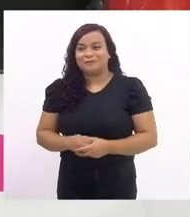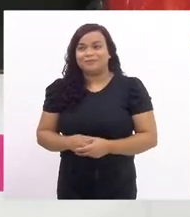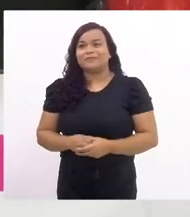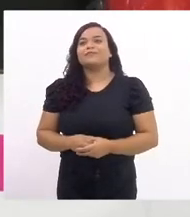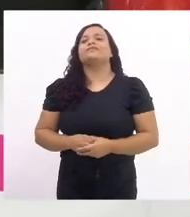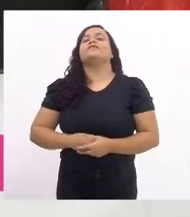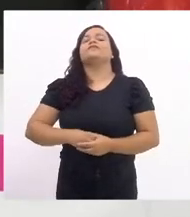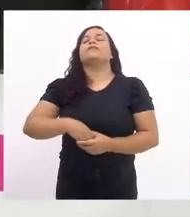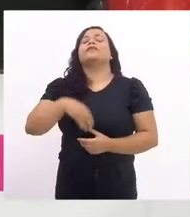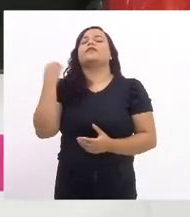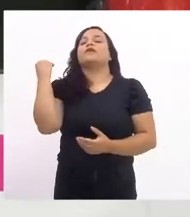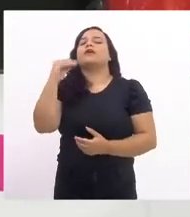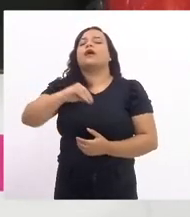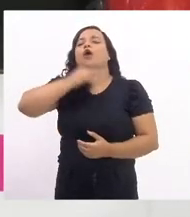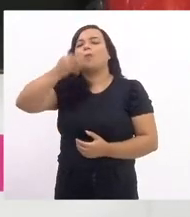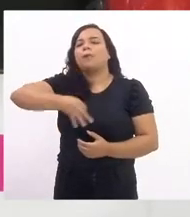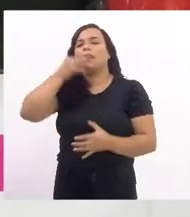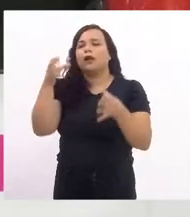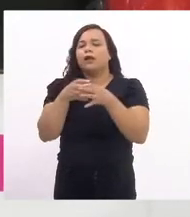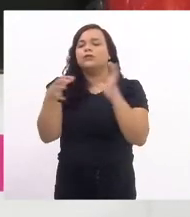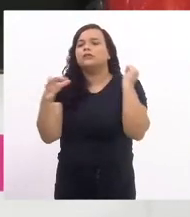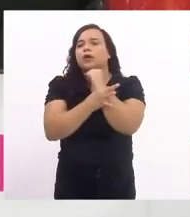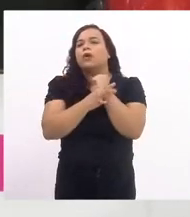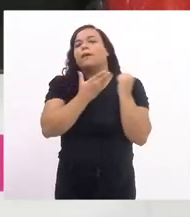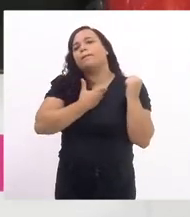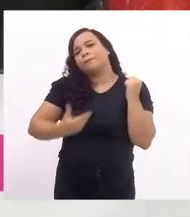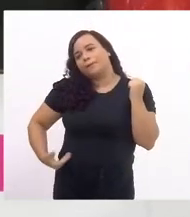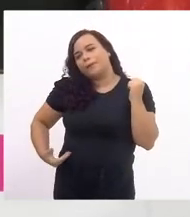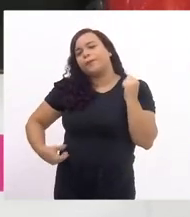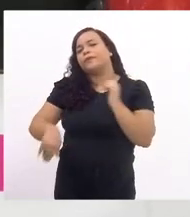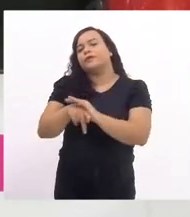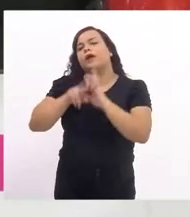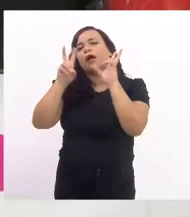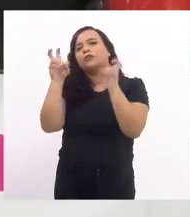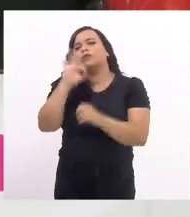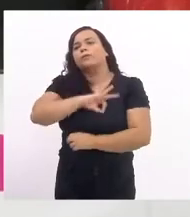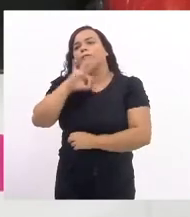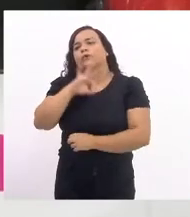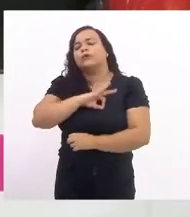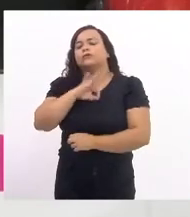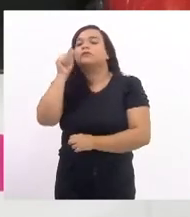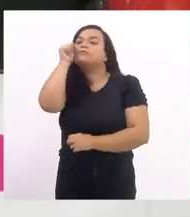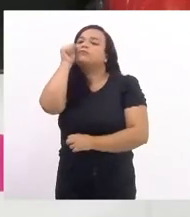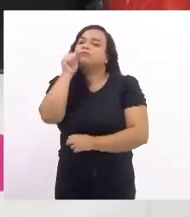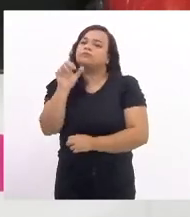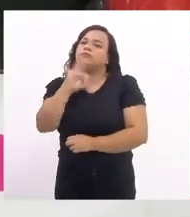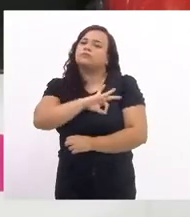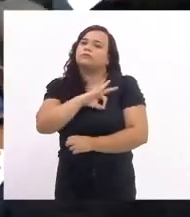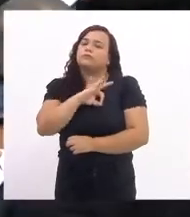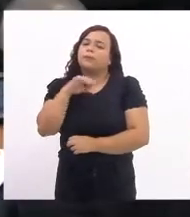Para emitir parecer pela Comissão de Segurança Pública e Assuntos de Polícia, delegada Marta Rocha.